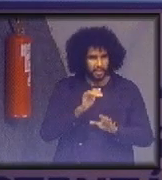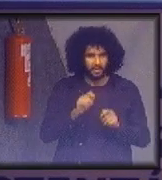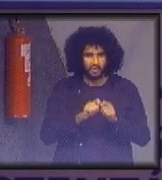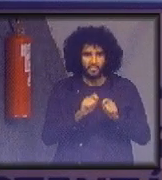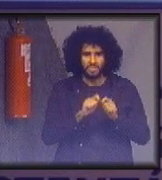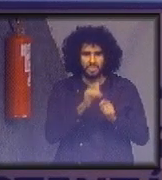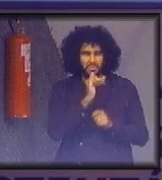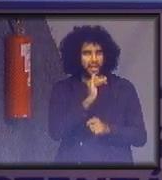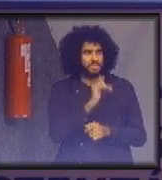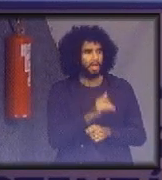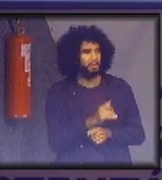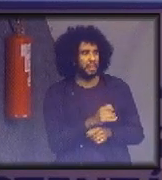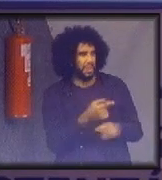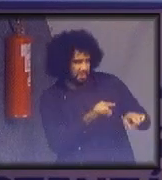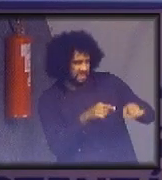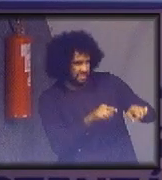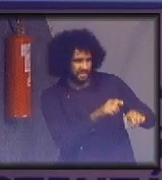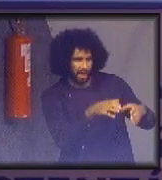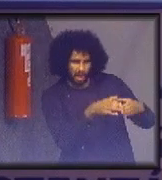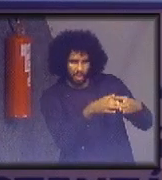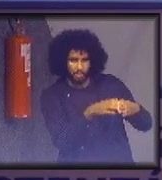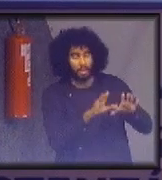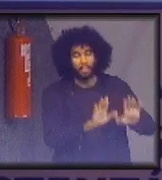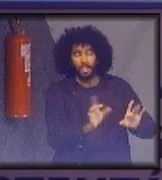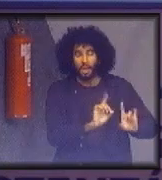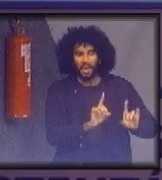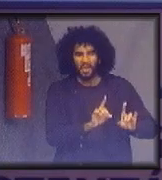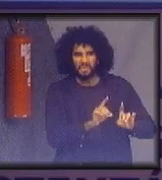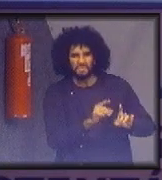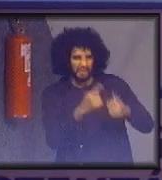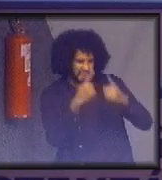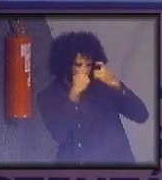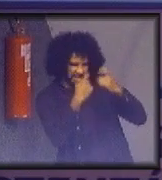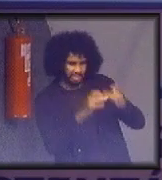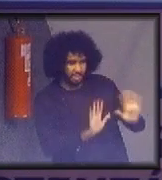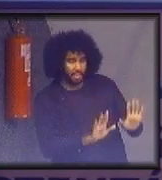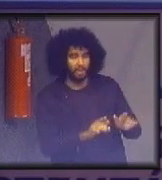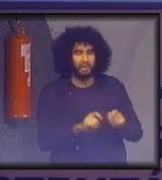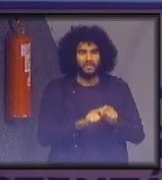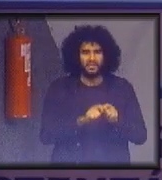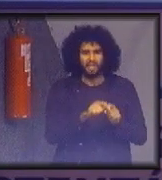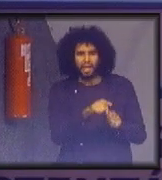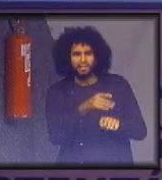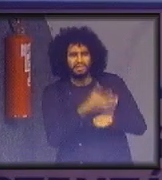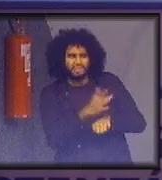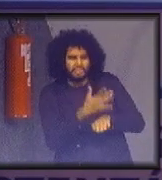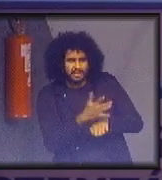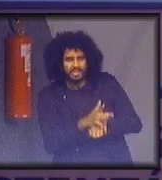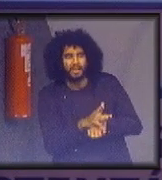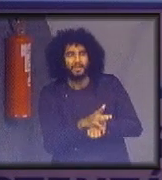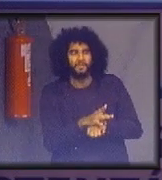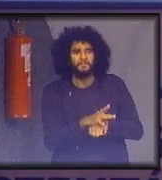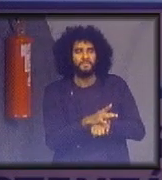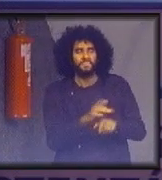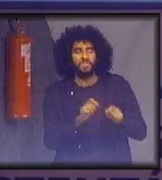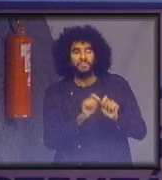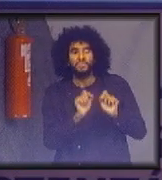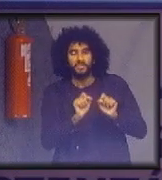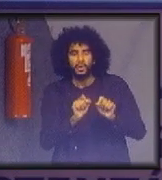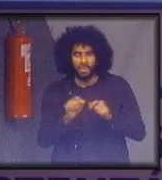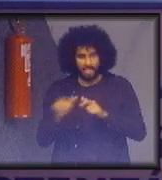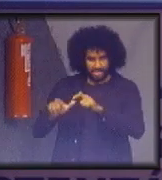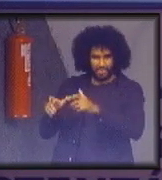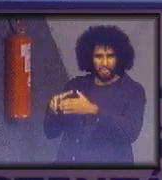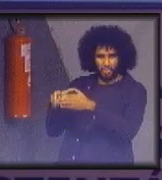violento, nós capacitávamos os veteranos como multiplicadores e eles trabalhavam com os calouros.